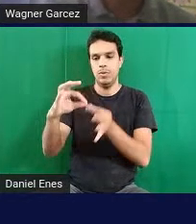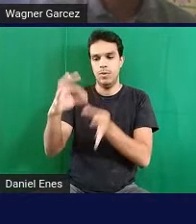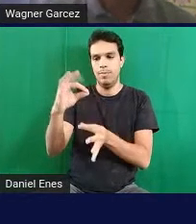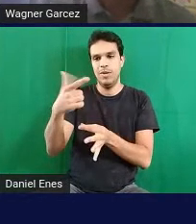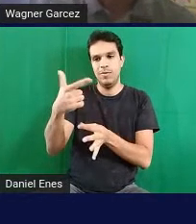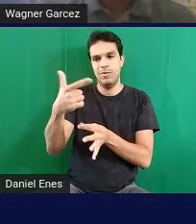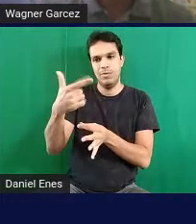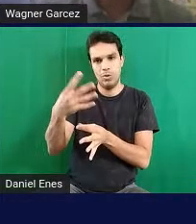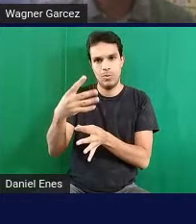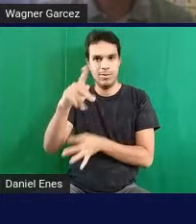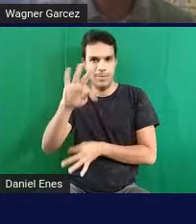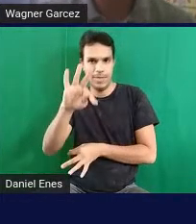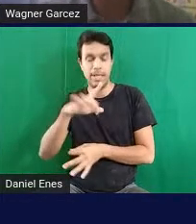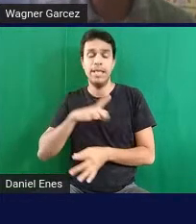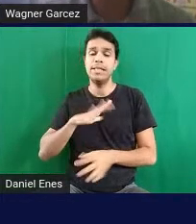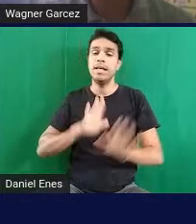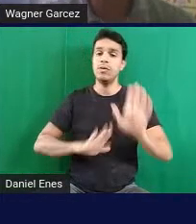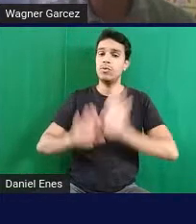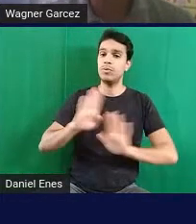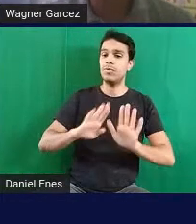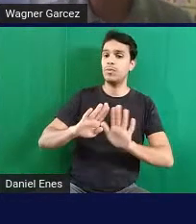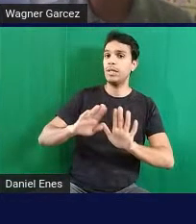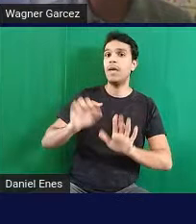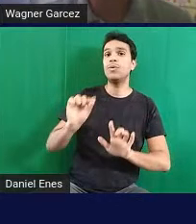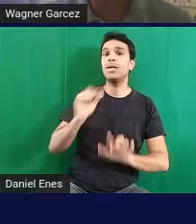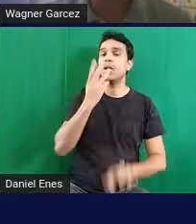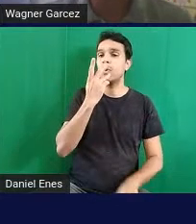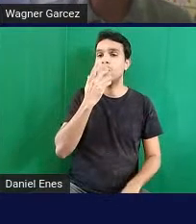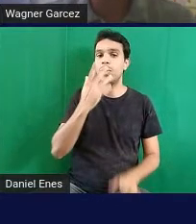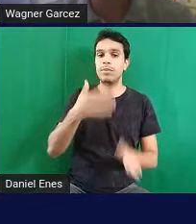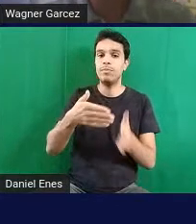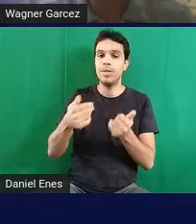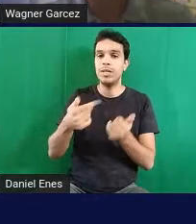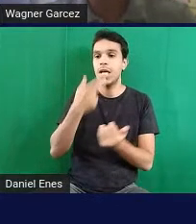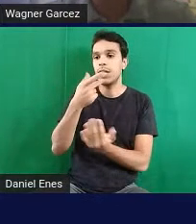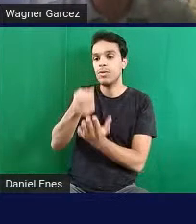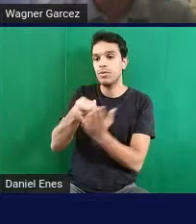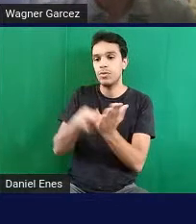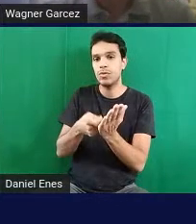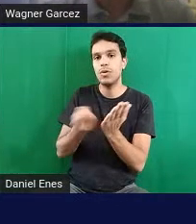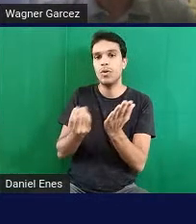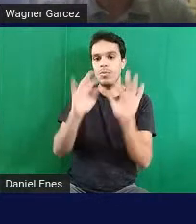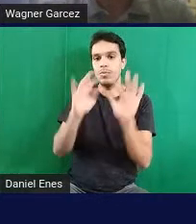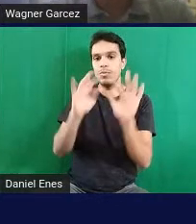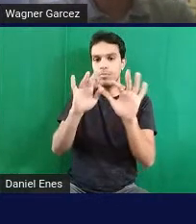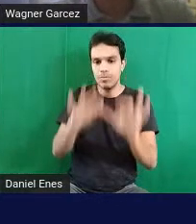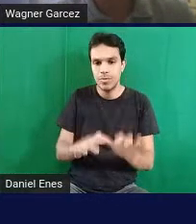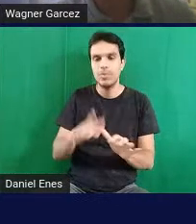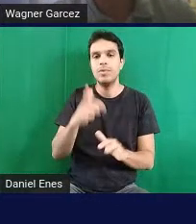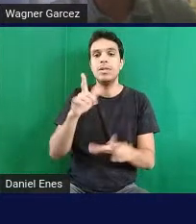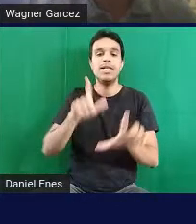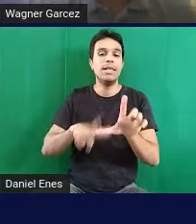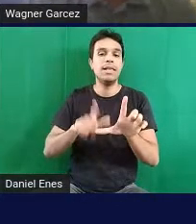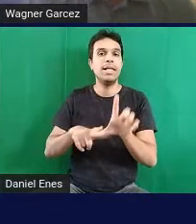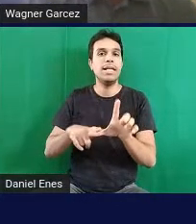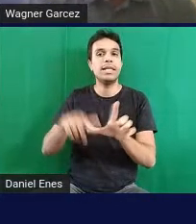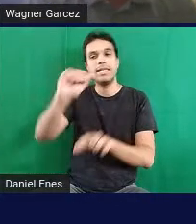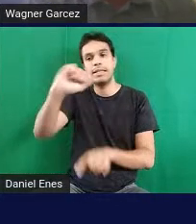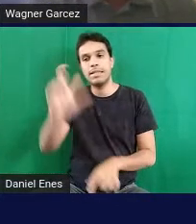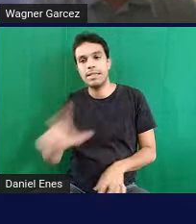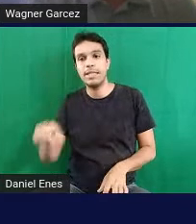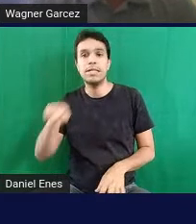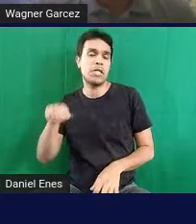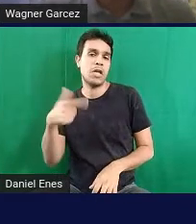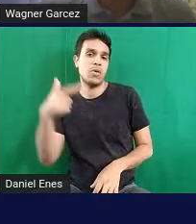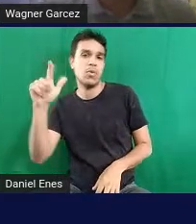com as cores. Eu já tive alunos que me pediram que o documento fosse escrito com letra azul. Eu já tive um aluno que me pediu que fosse com